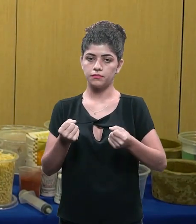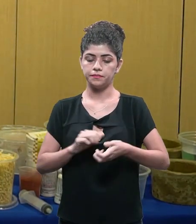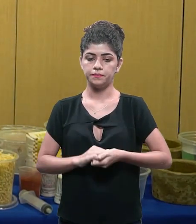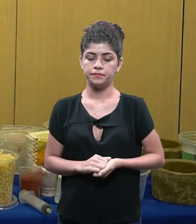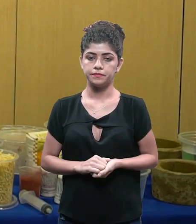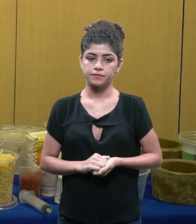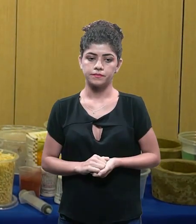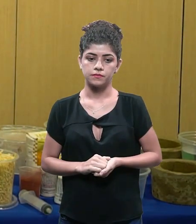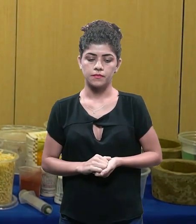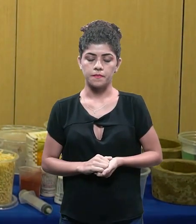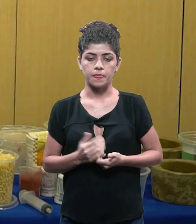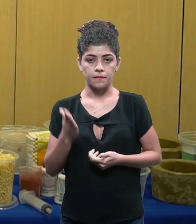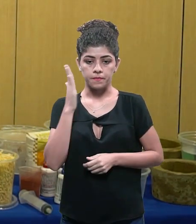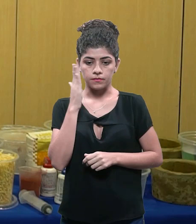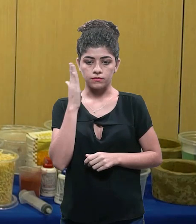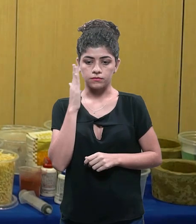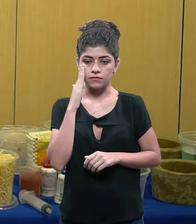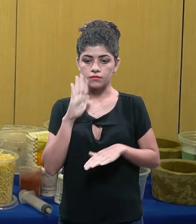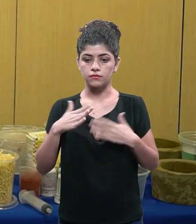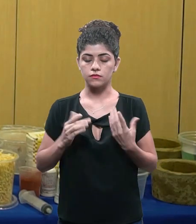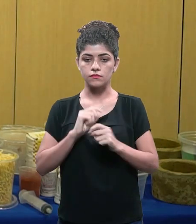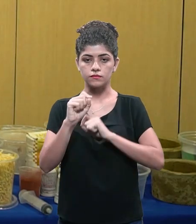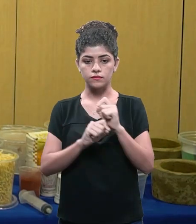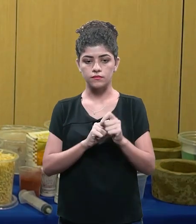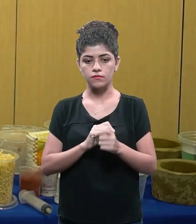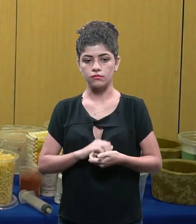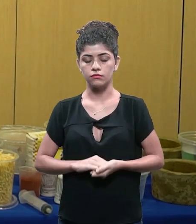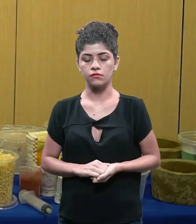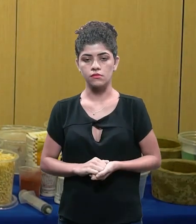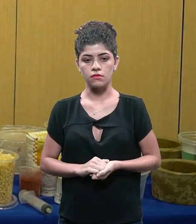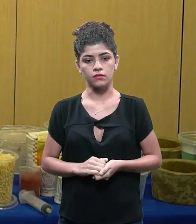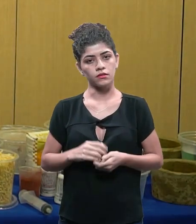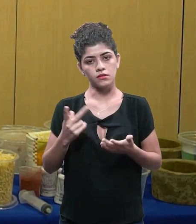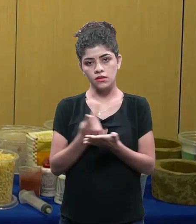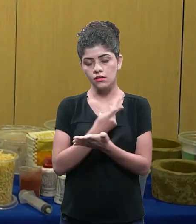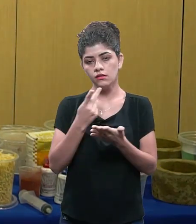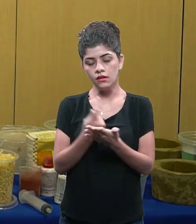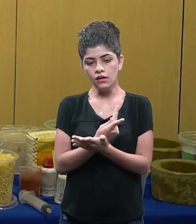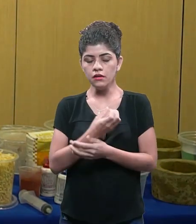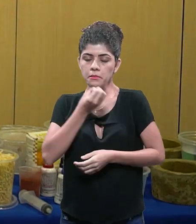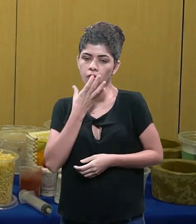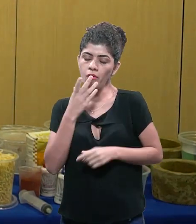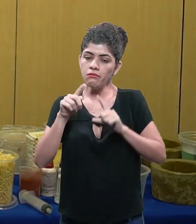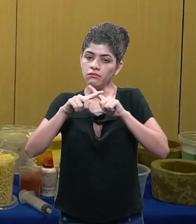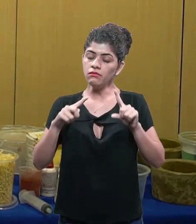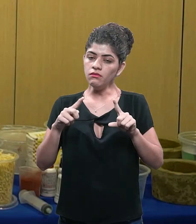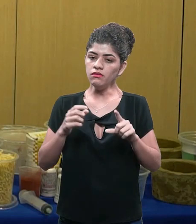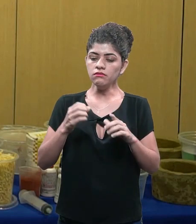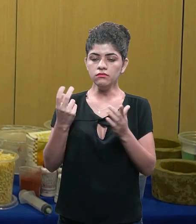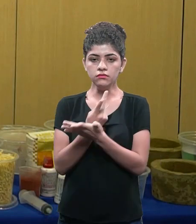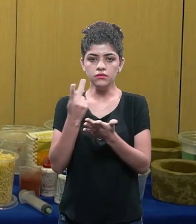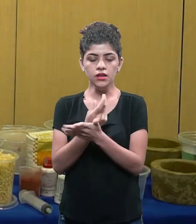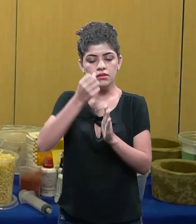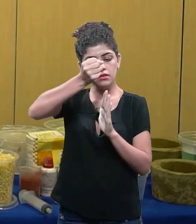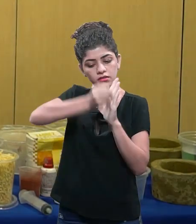acontece esse problema bem que eu estou mostrando pra vocês entenderam então aqui é um caso ineficiente a forma funcionaria muito